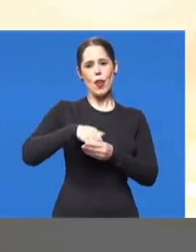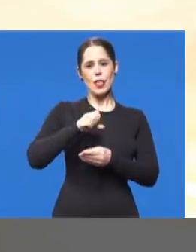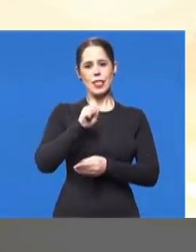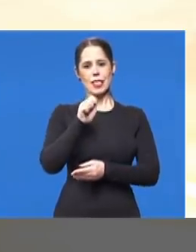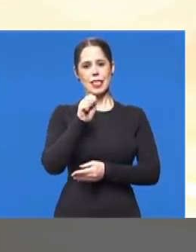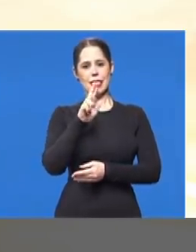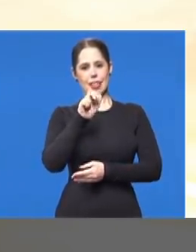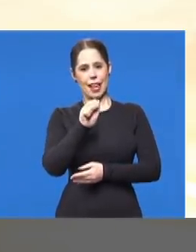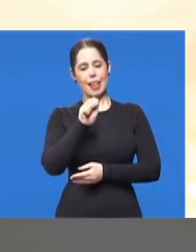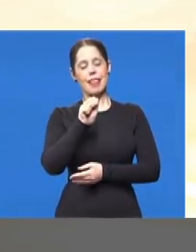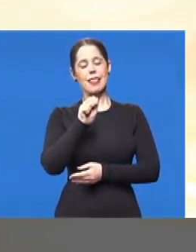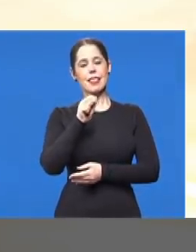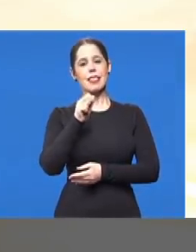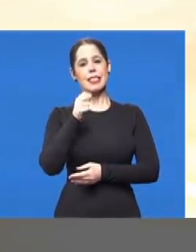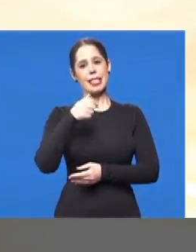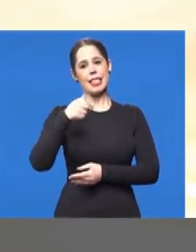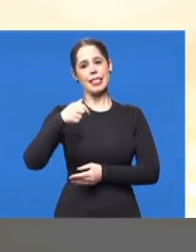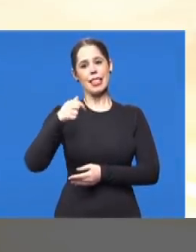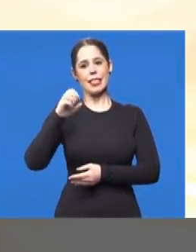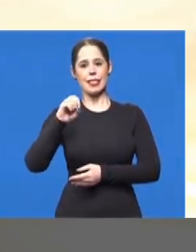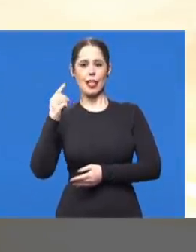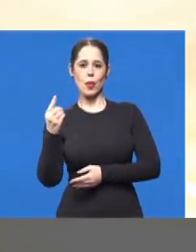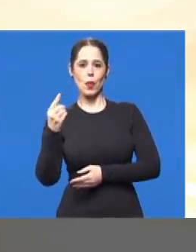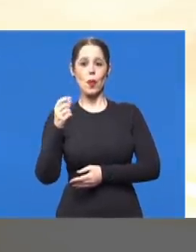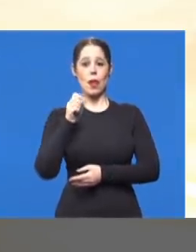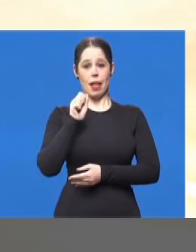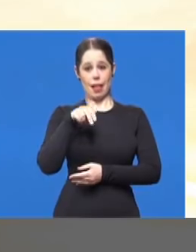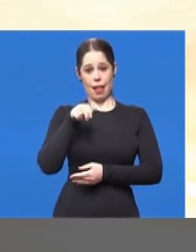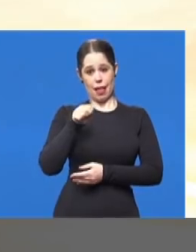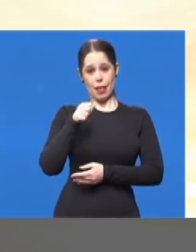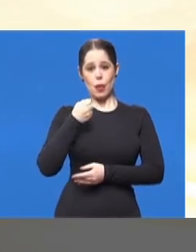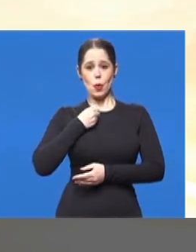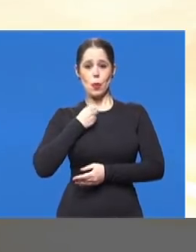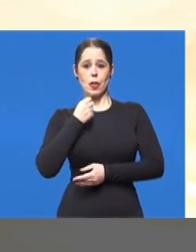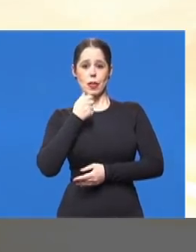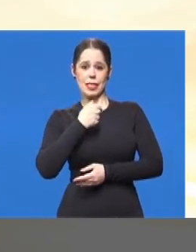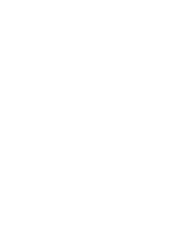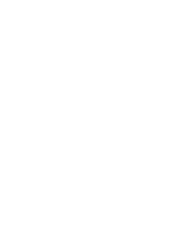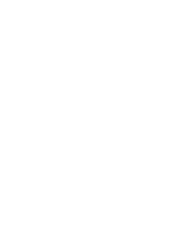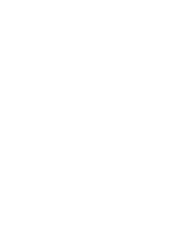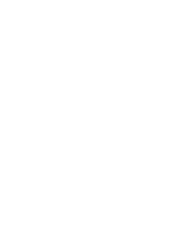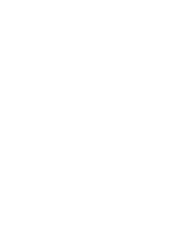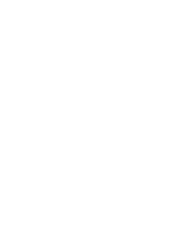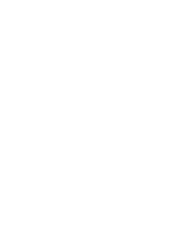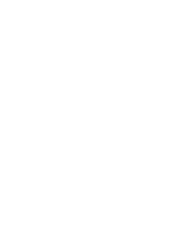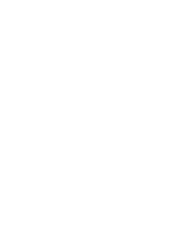em Sara Vieira, 77001. Ana Rangel, 77407.